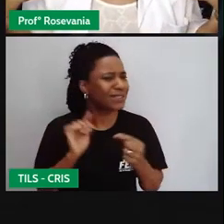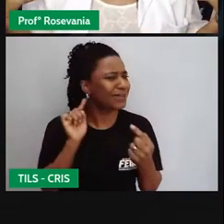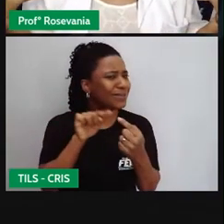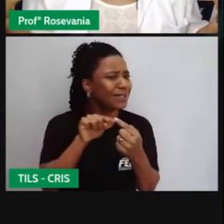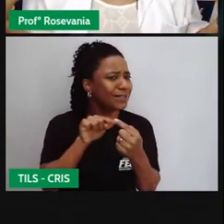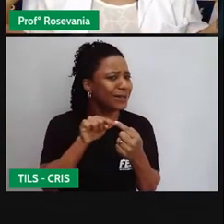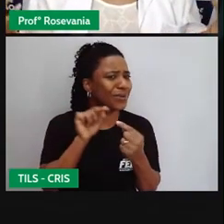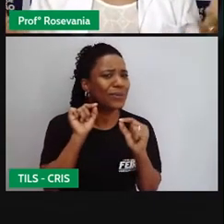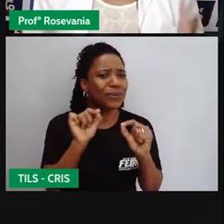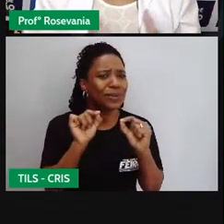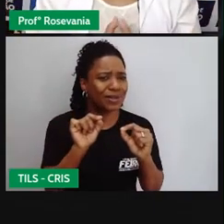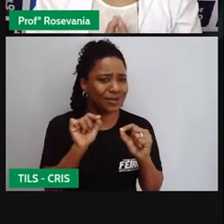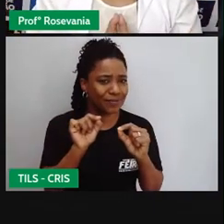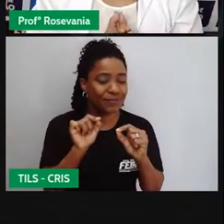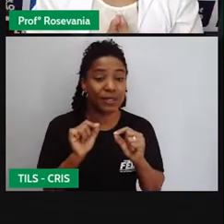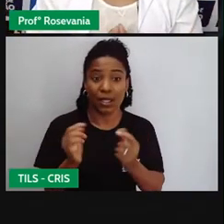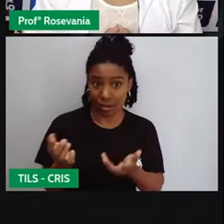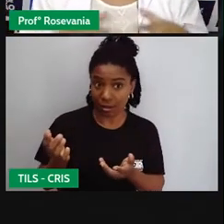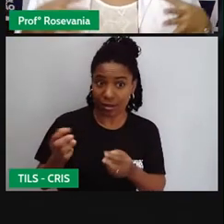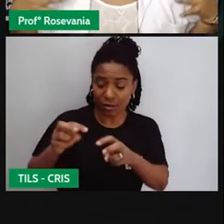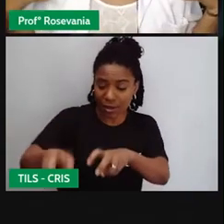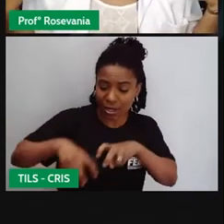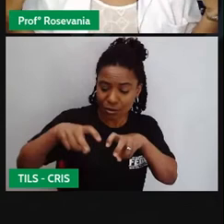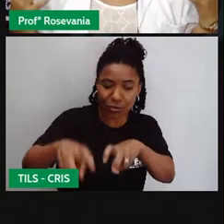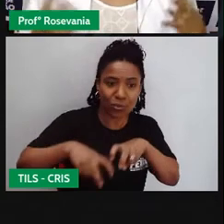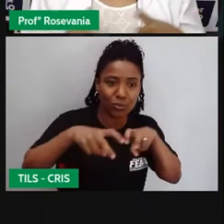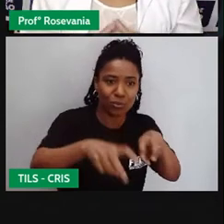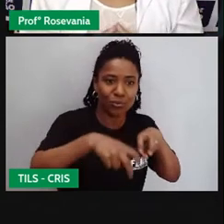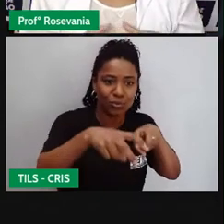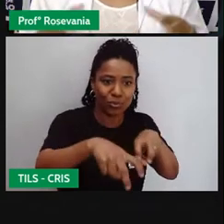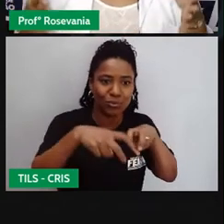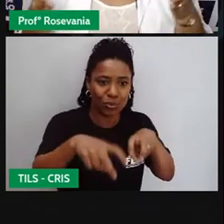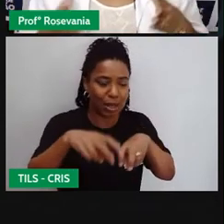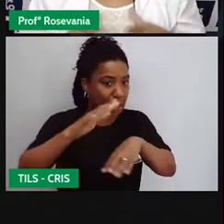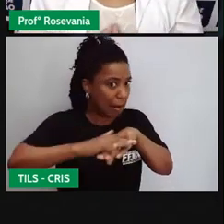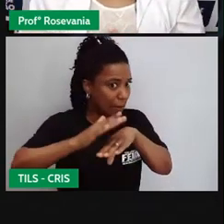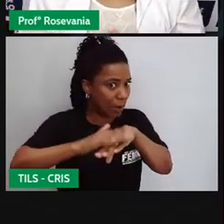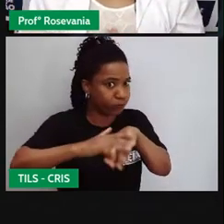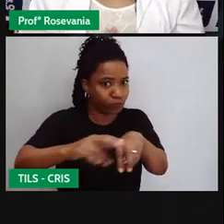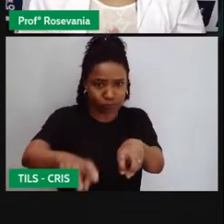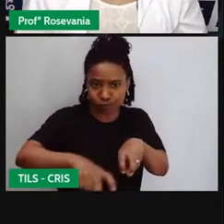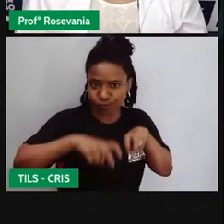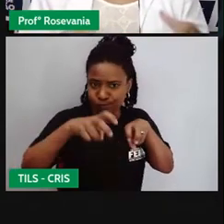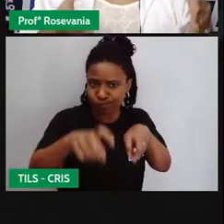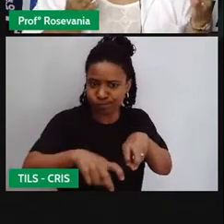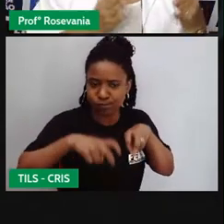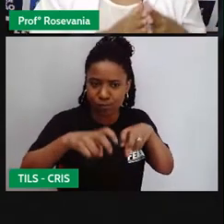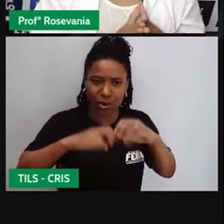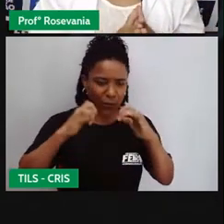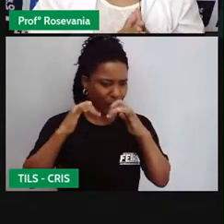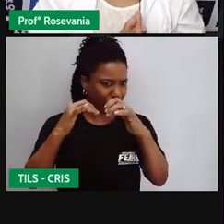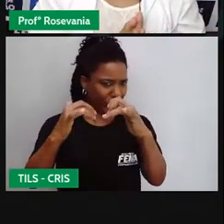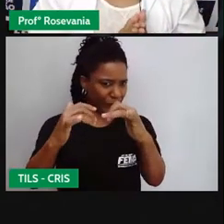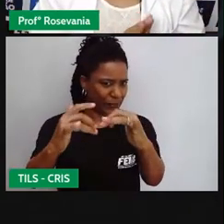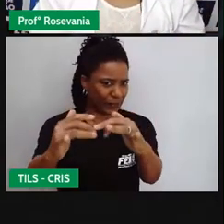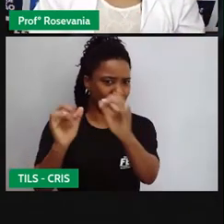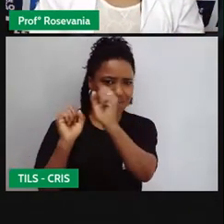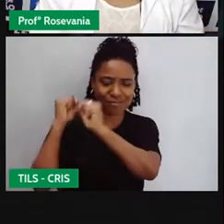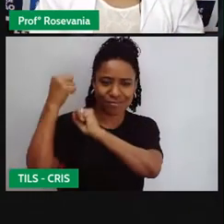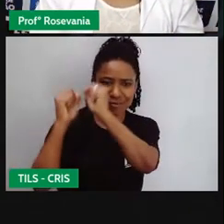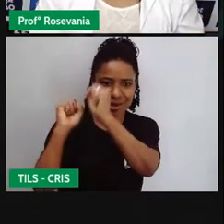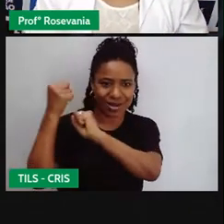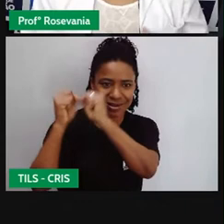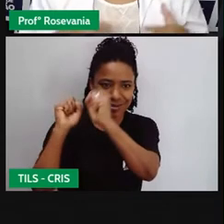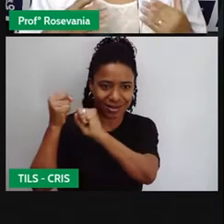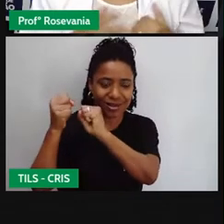quando a agricultura, ela se modernizou, ela ficou bastante técnica, com bastante máquinas, infelizmente, ela perdeu muito